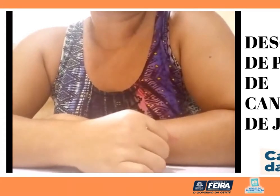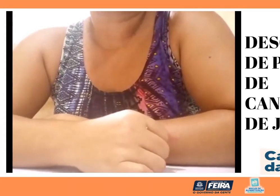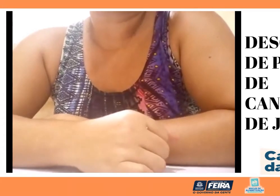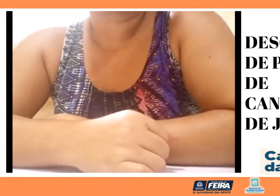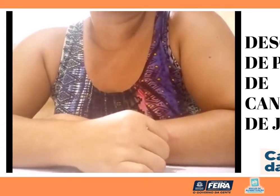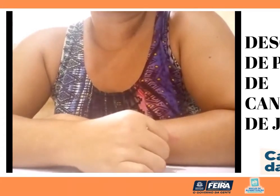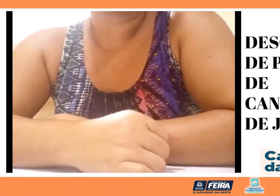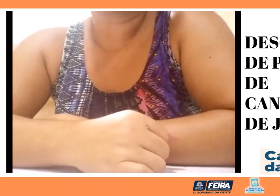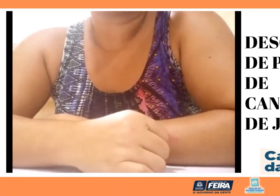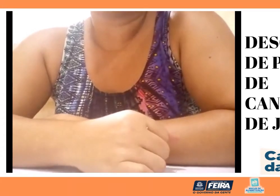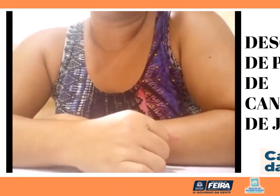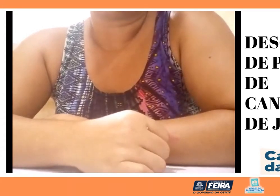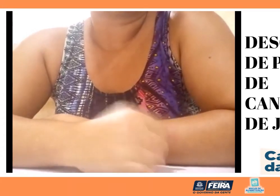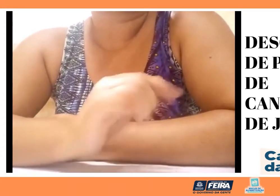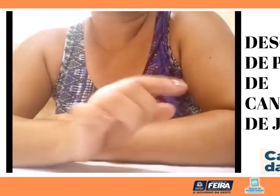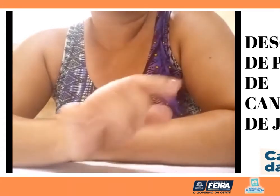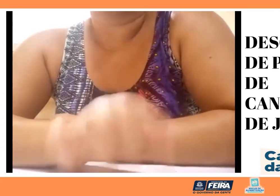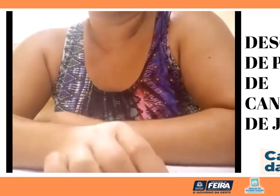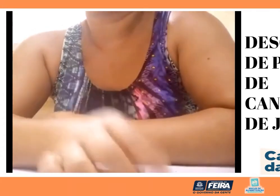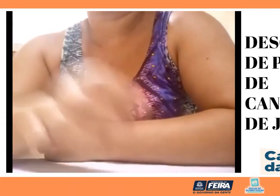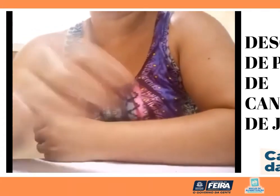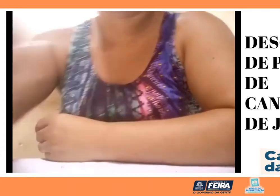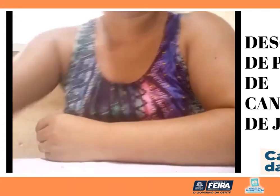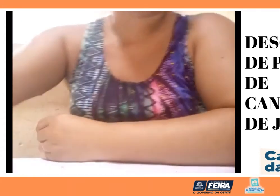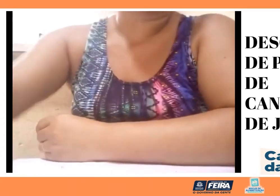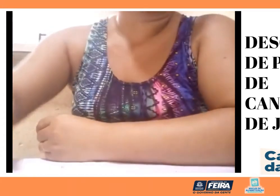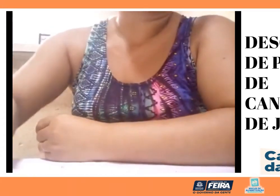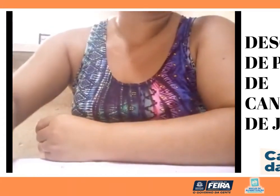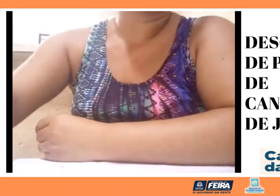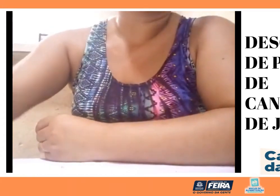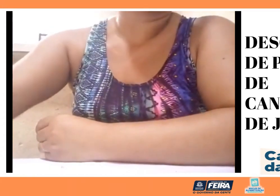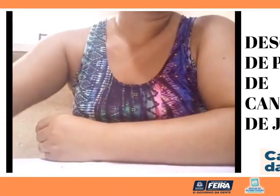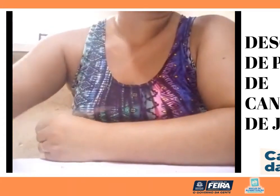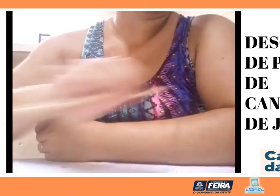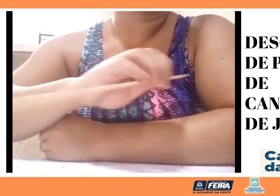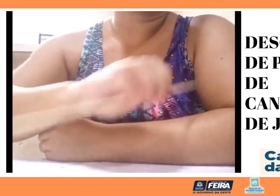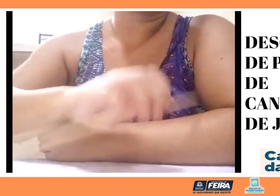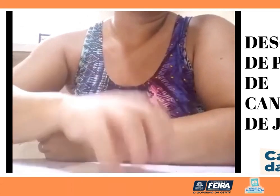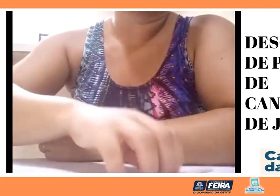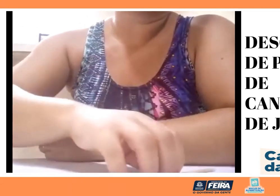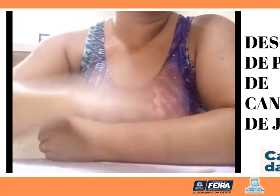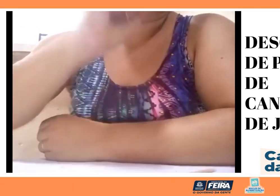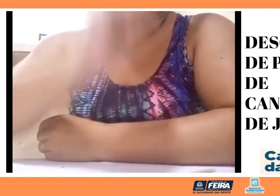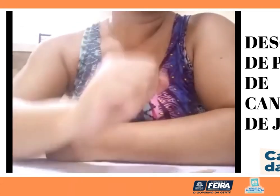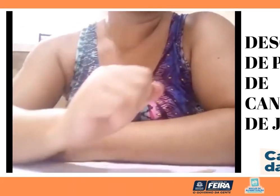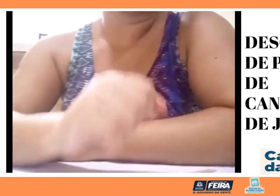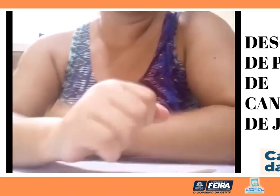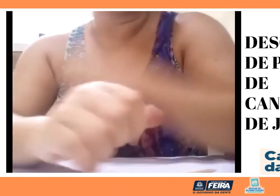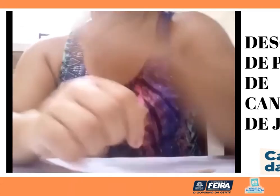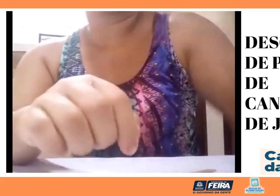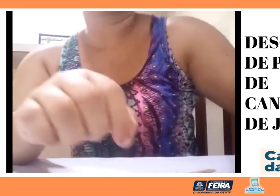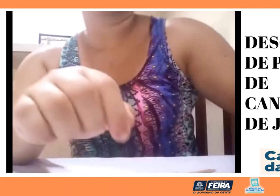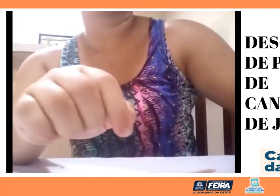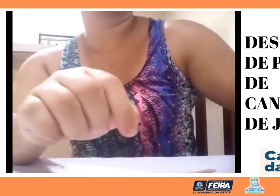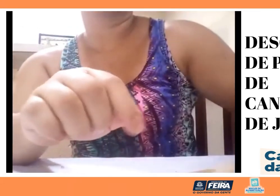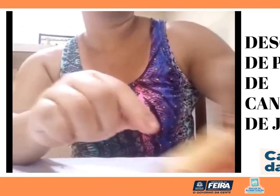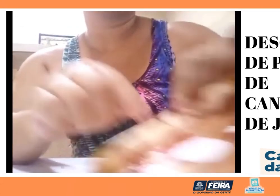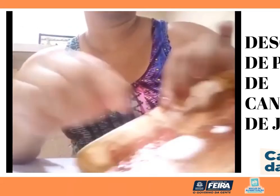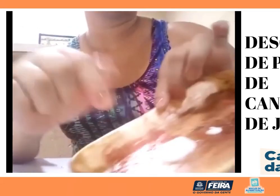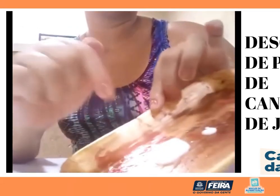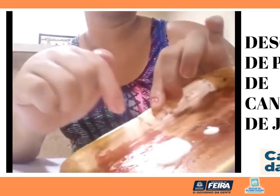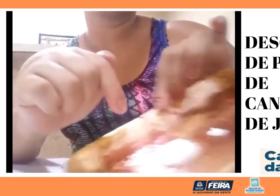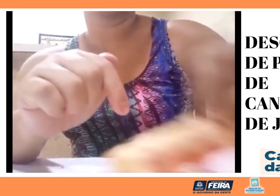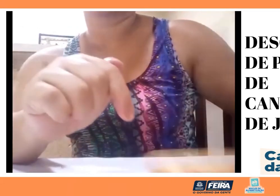descanso de panela, nós vamos precisar de um palito de churrasco, cola branca,